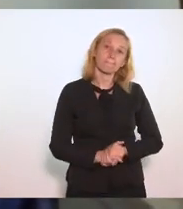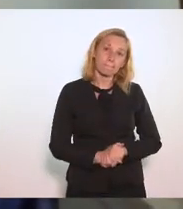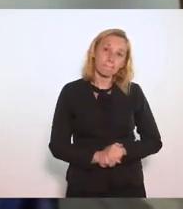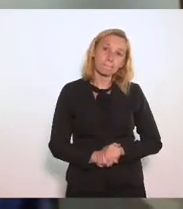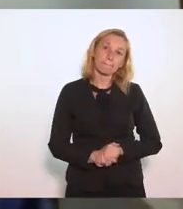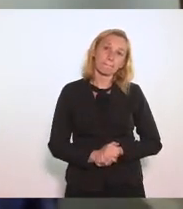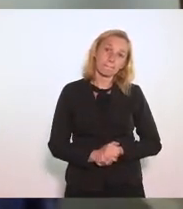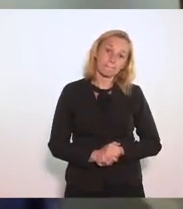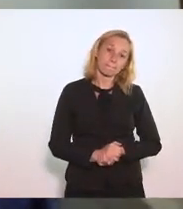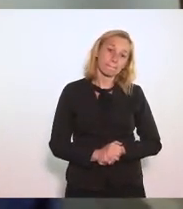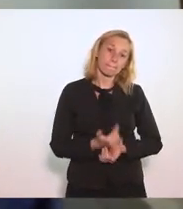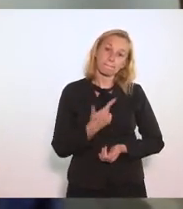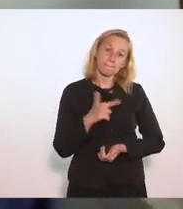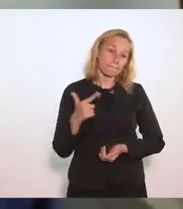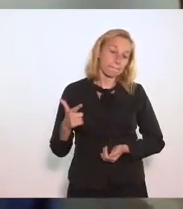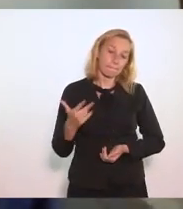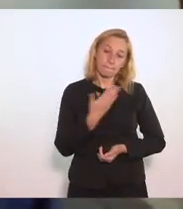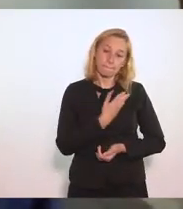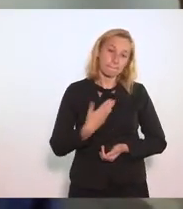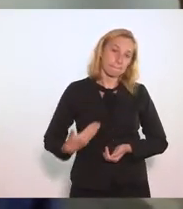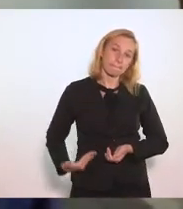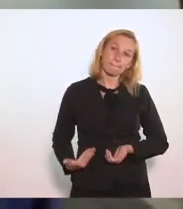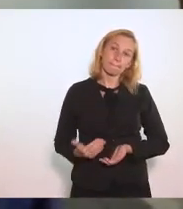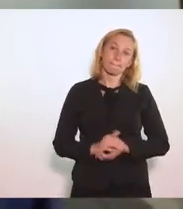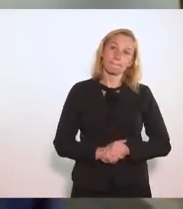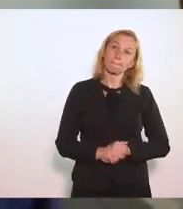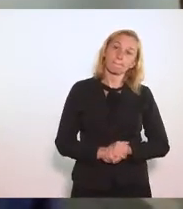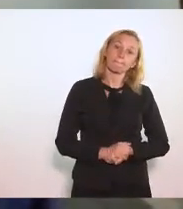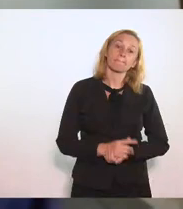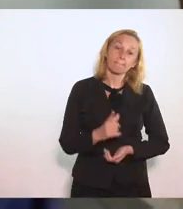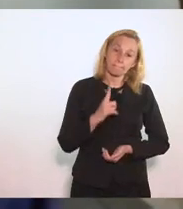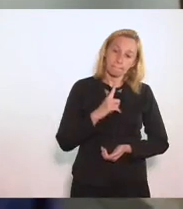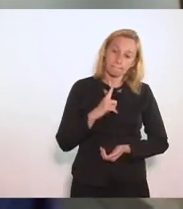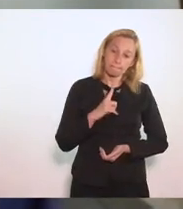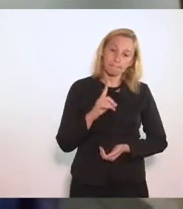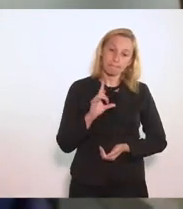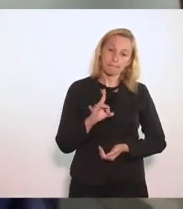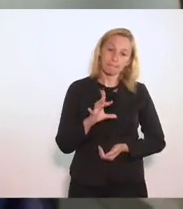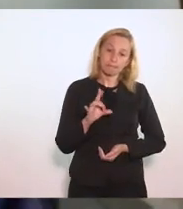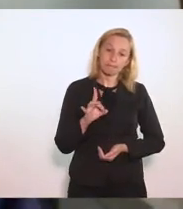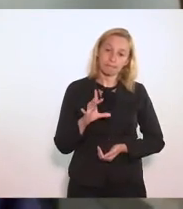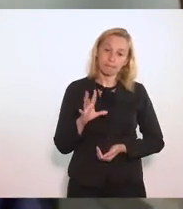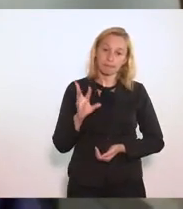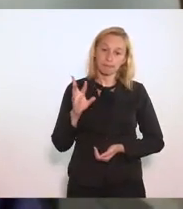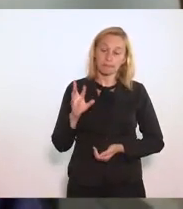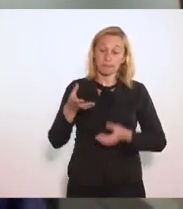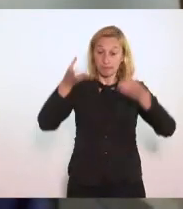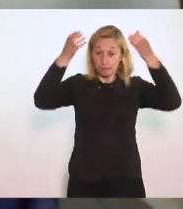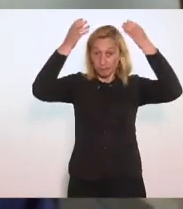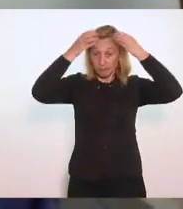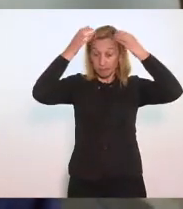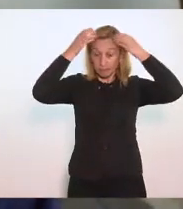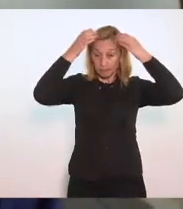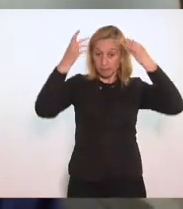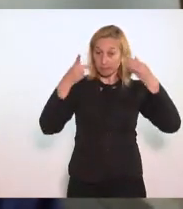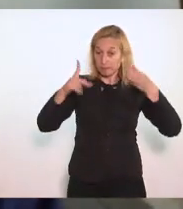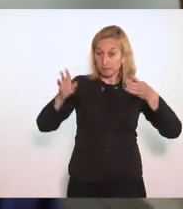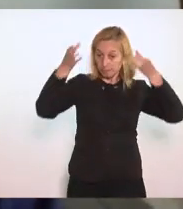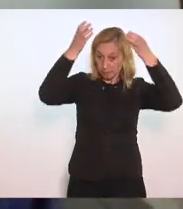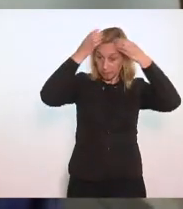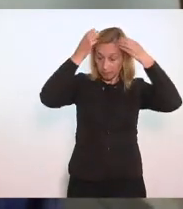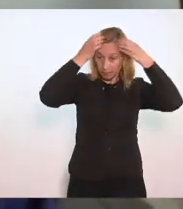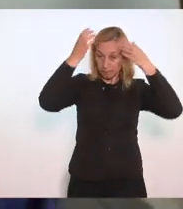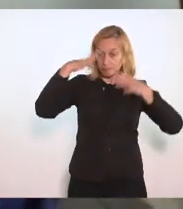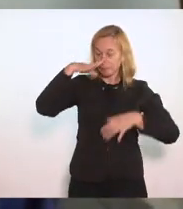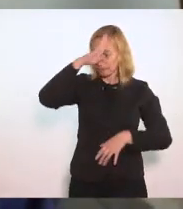quadro Não temos Governo Temos realeza Sua majestade Jair 00